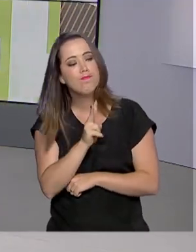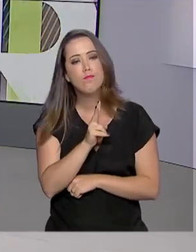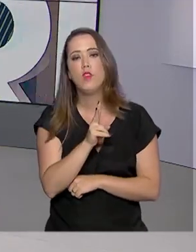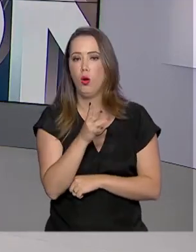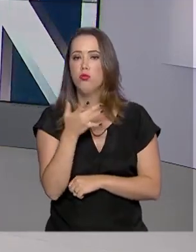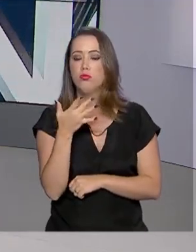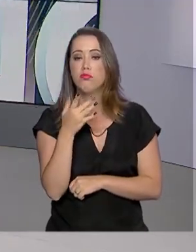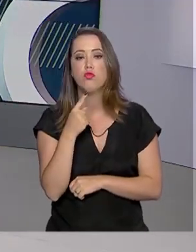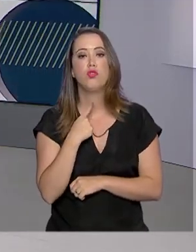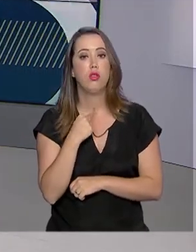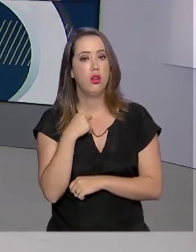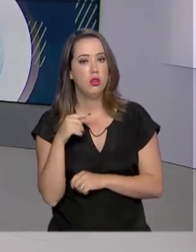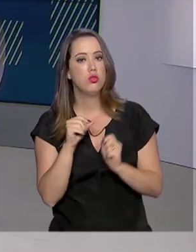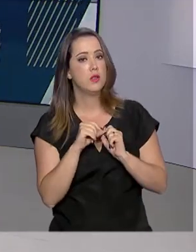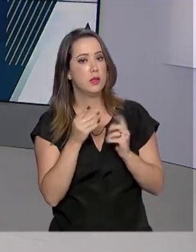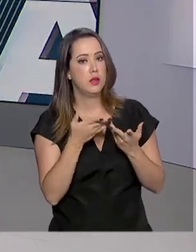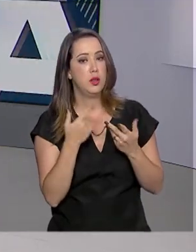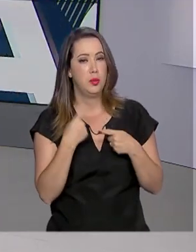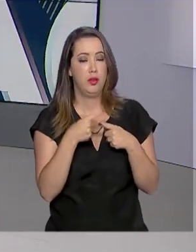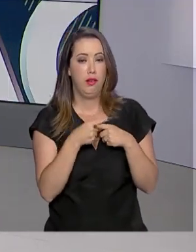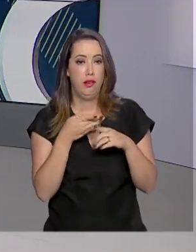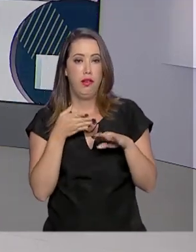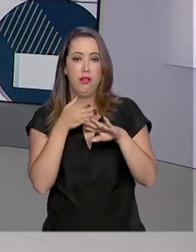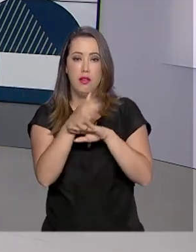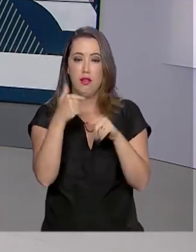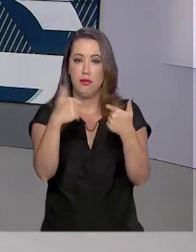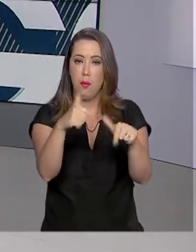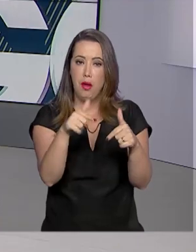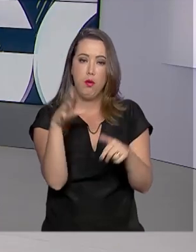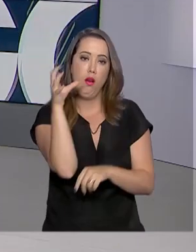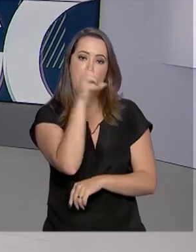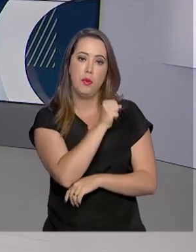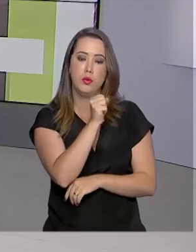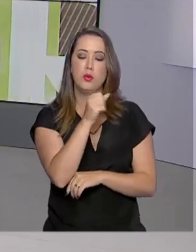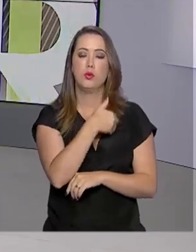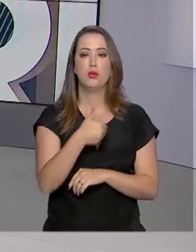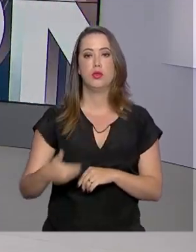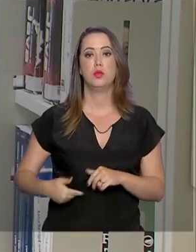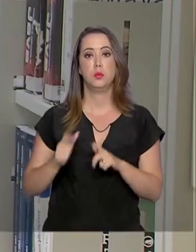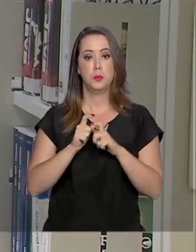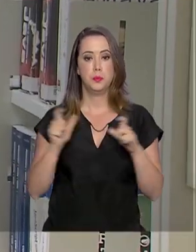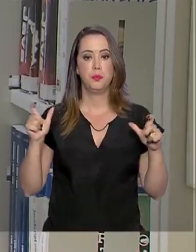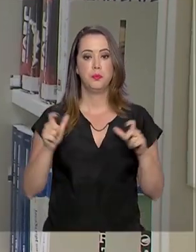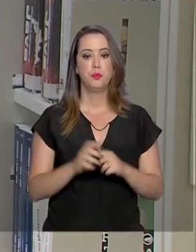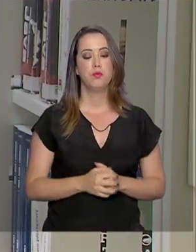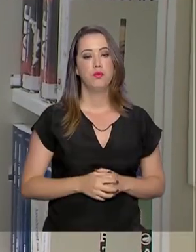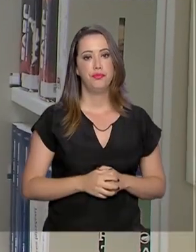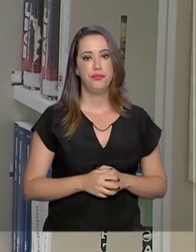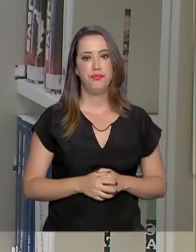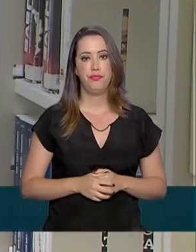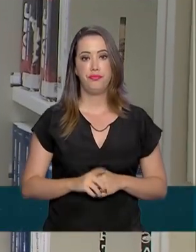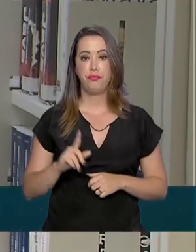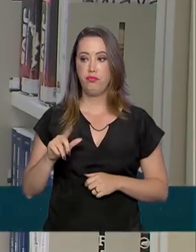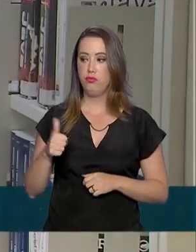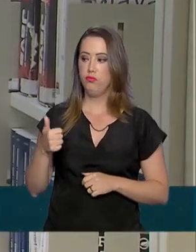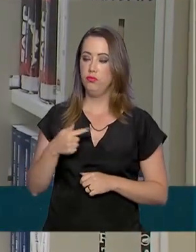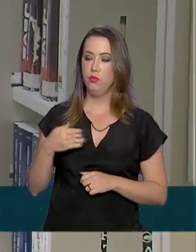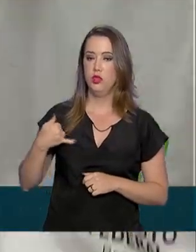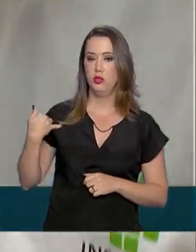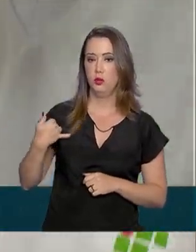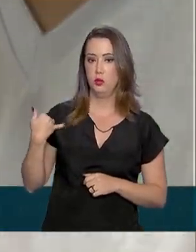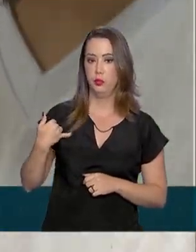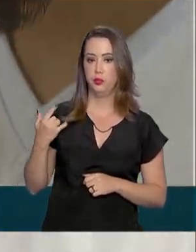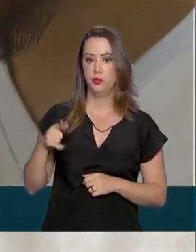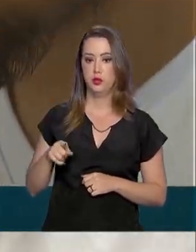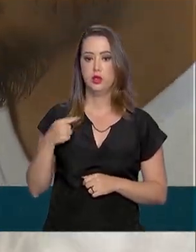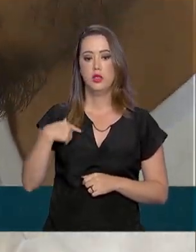rápido ao mercado de trabalho. O governo pretende ampliar essa modalidade de ensino. Com 17 anos de idade,